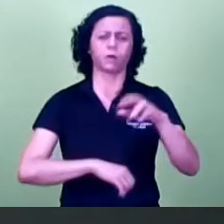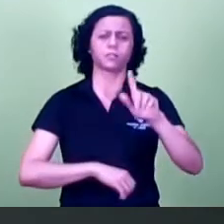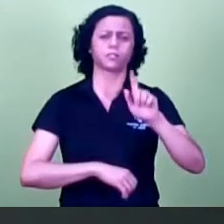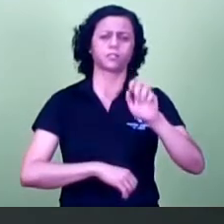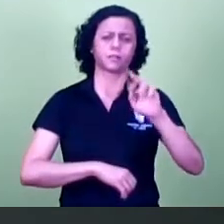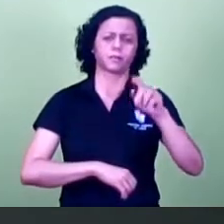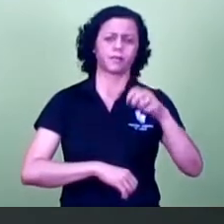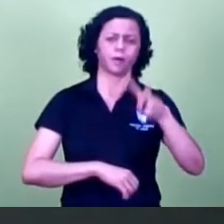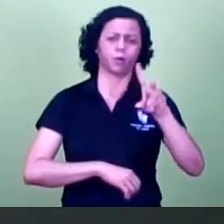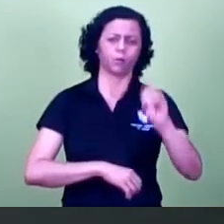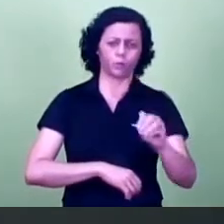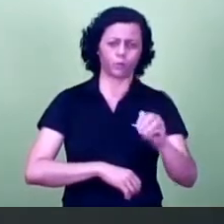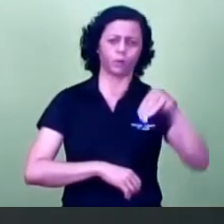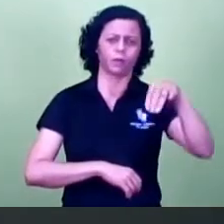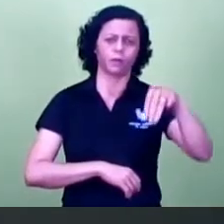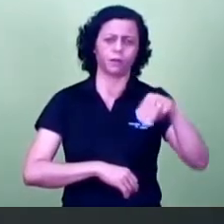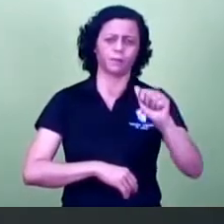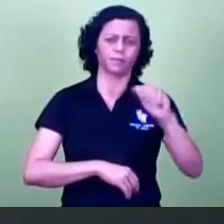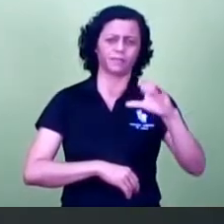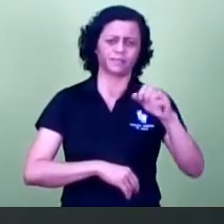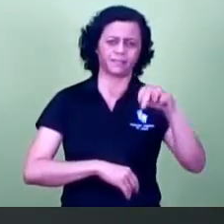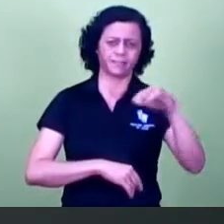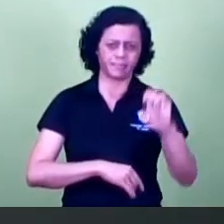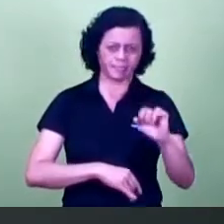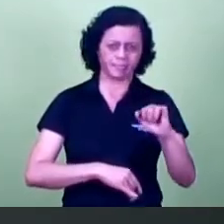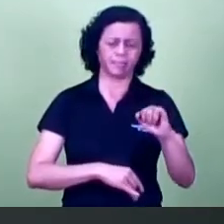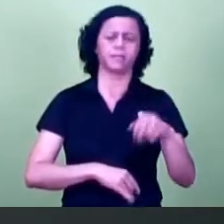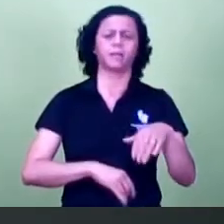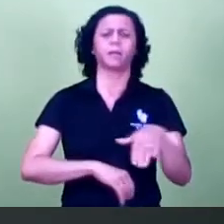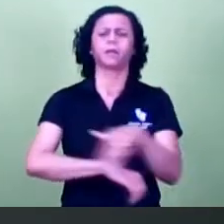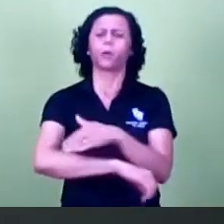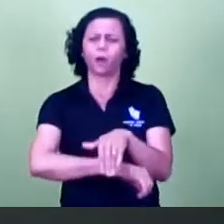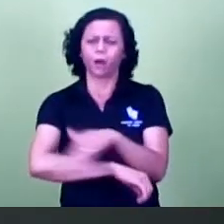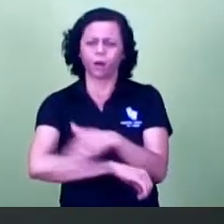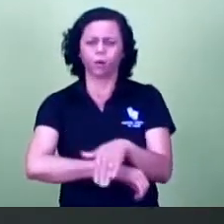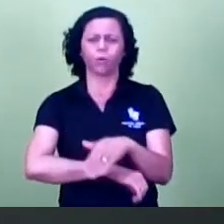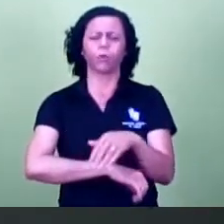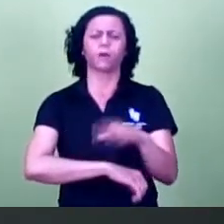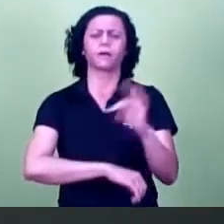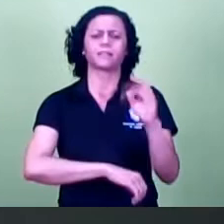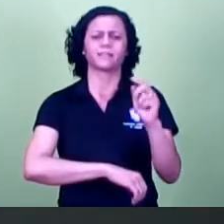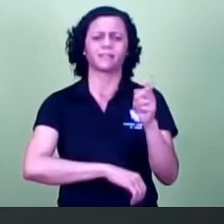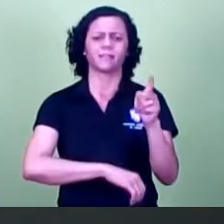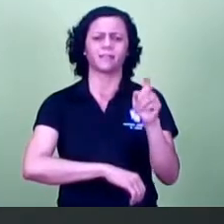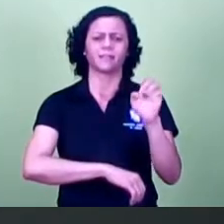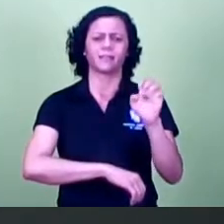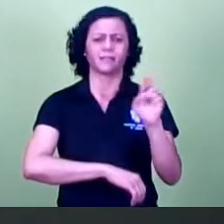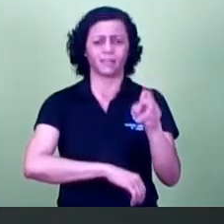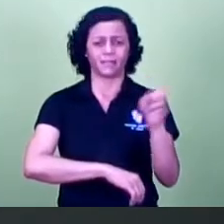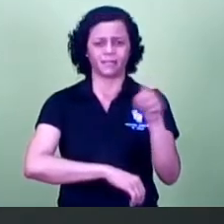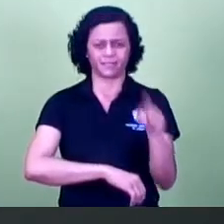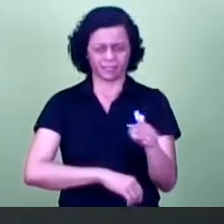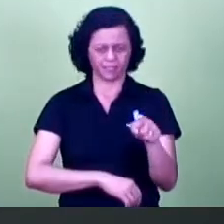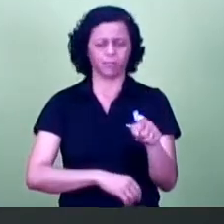rua Doutora Tereza Micherif, no bairro Parque São Pedro.